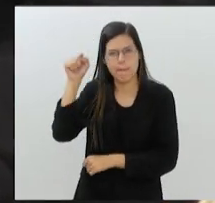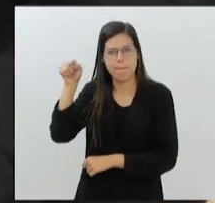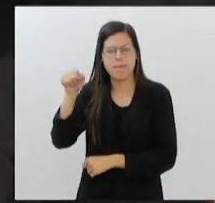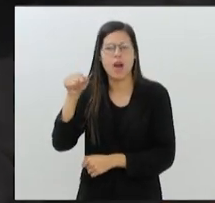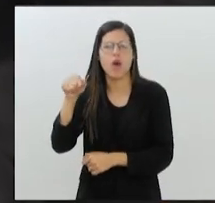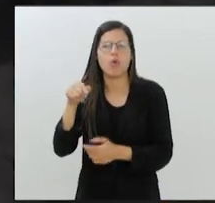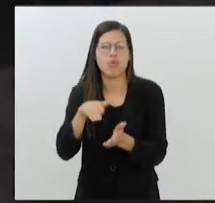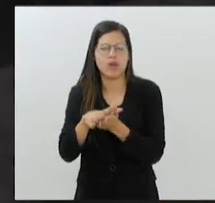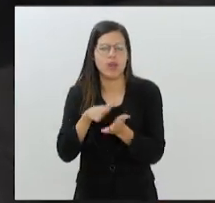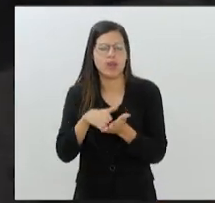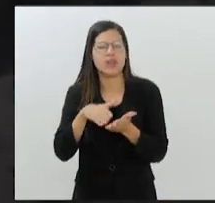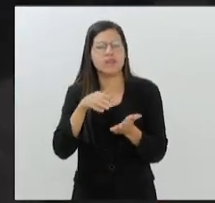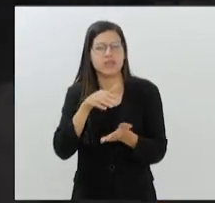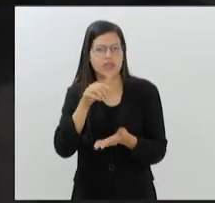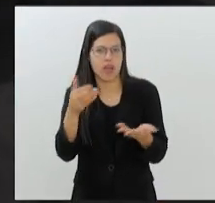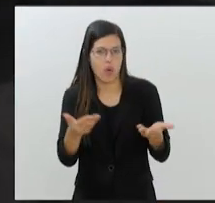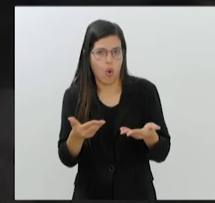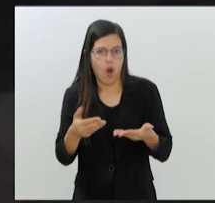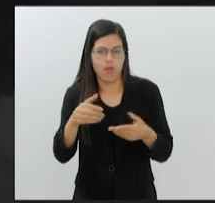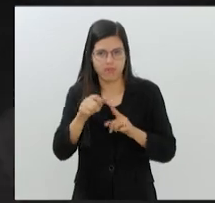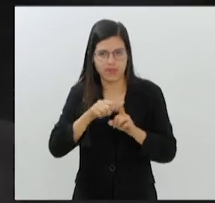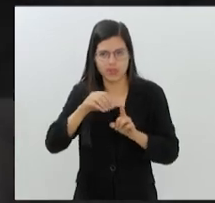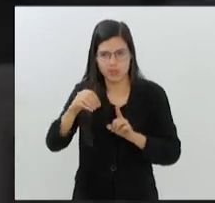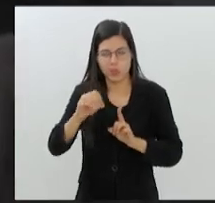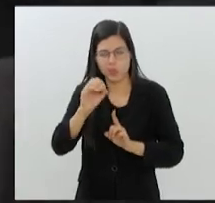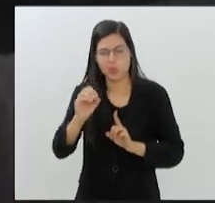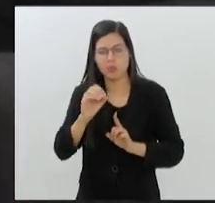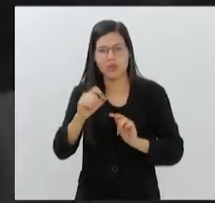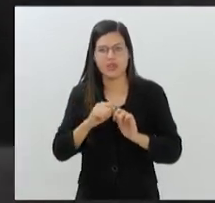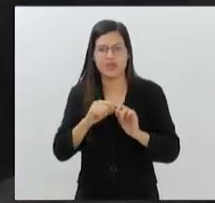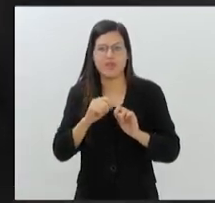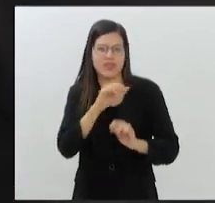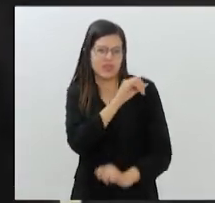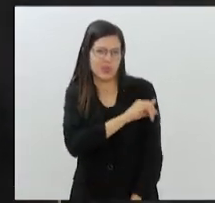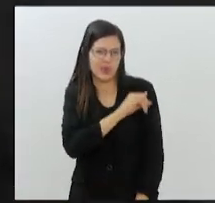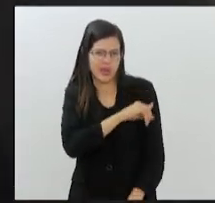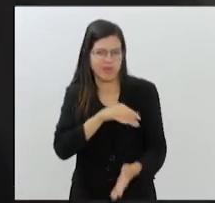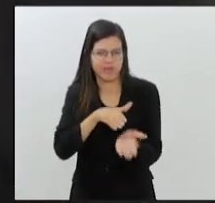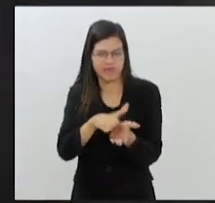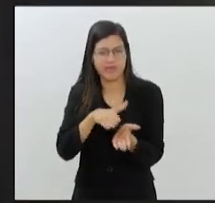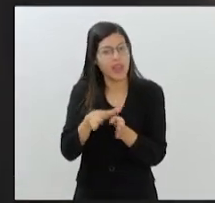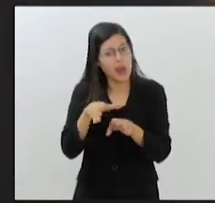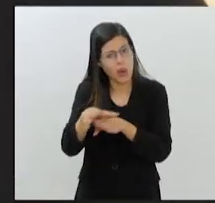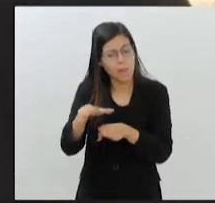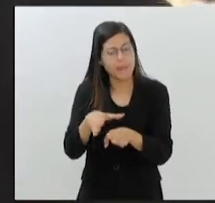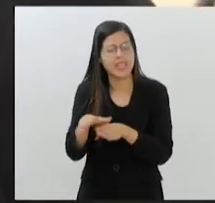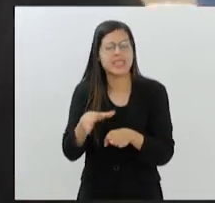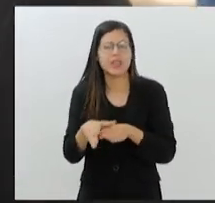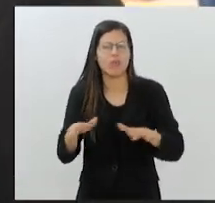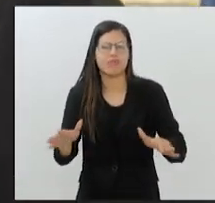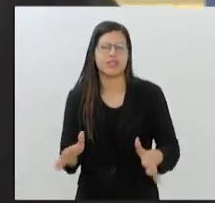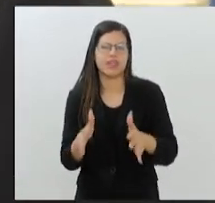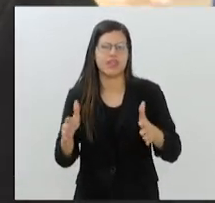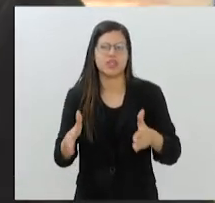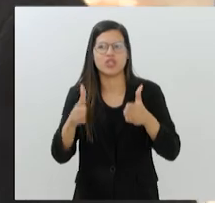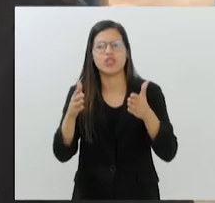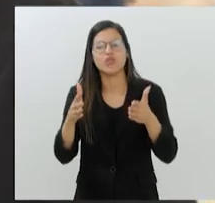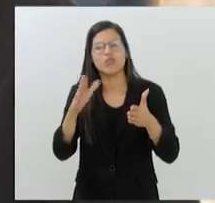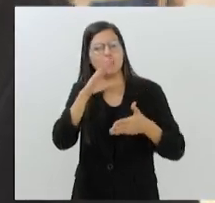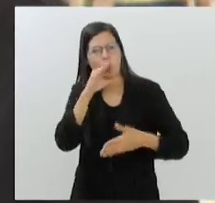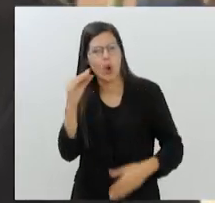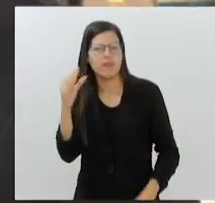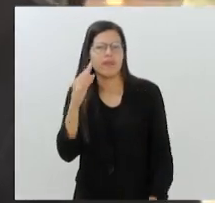faz o lançamento oficial aqui no Rio de Janeiro. E eu queria, obviamente, deixar aqui como recomendação, inclusive como incentivo para esses meninos e meninas que nós